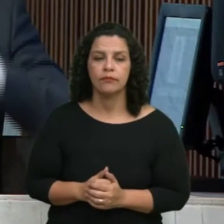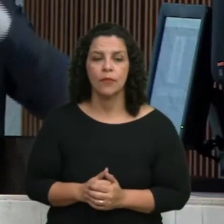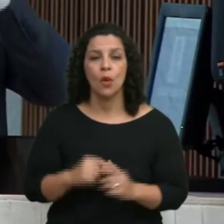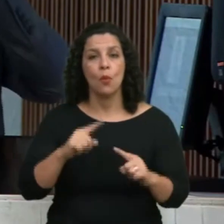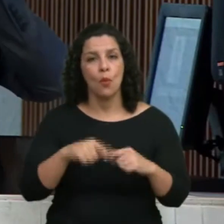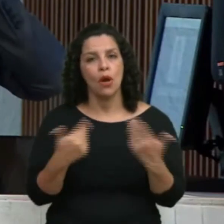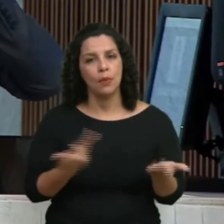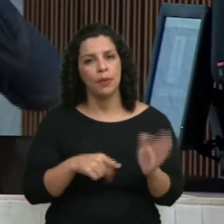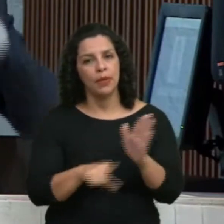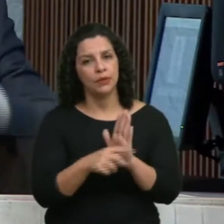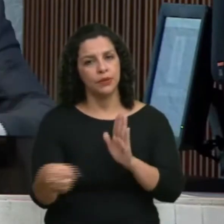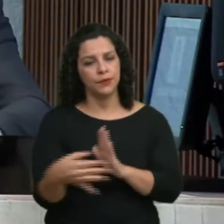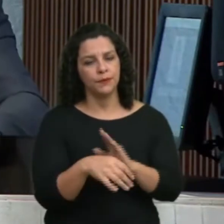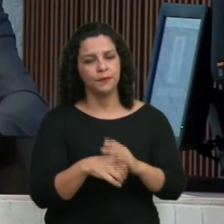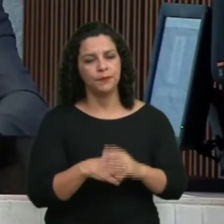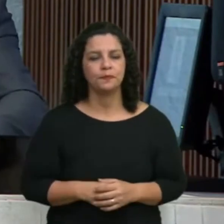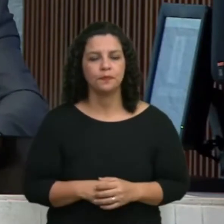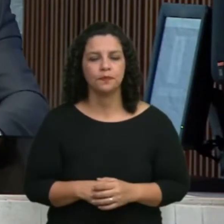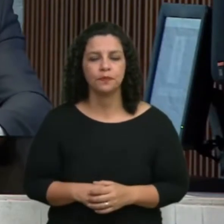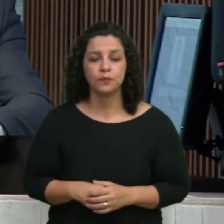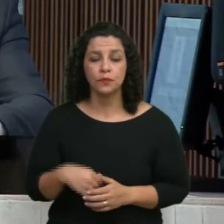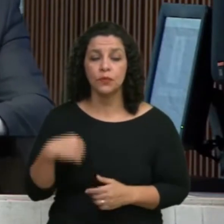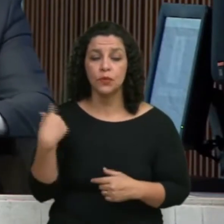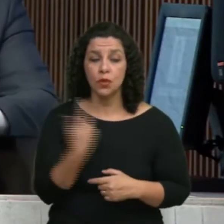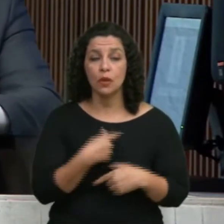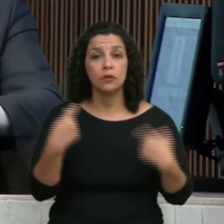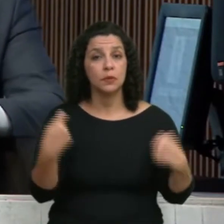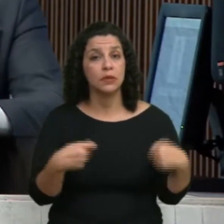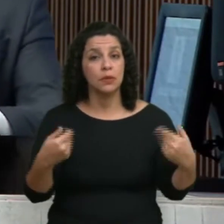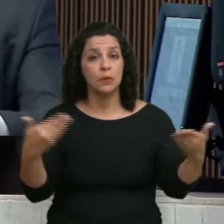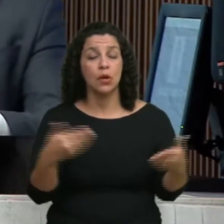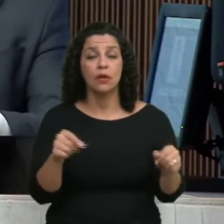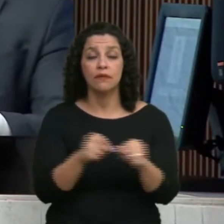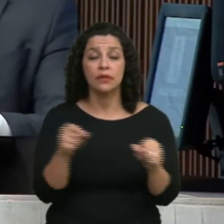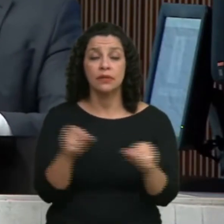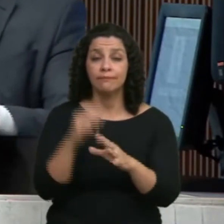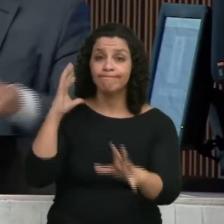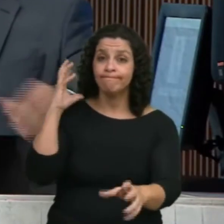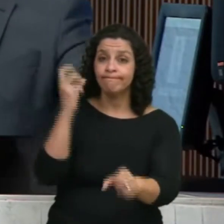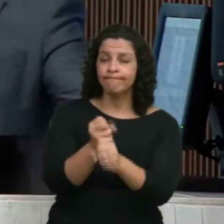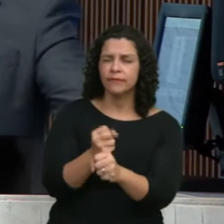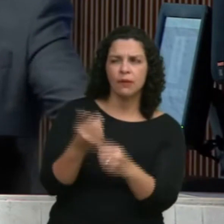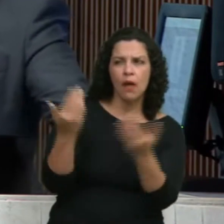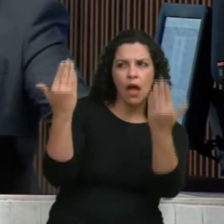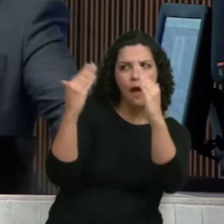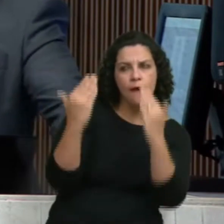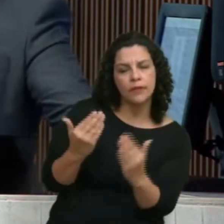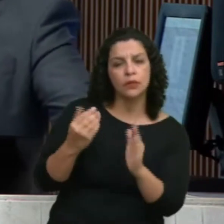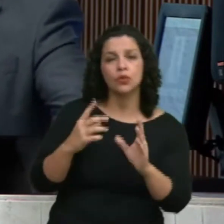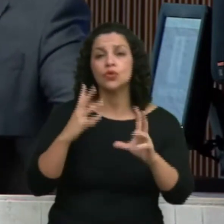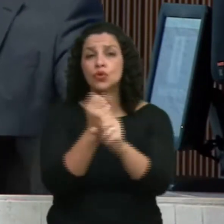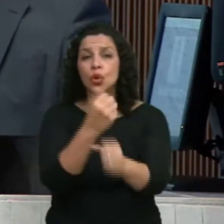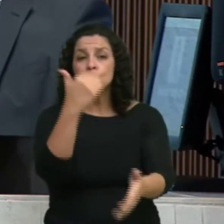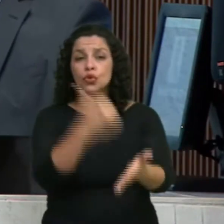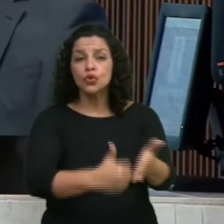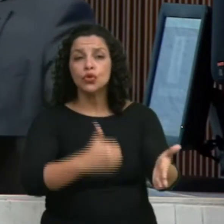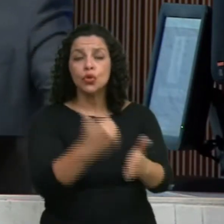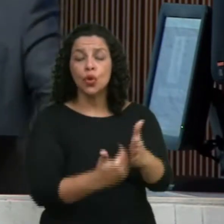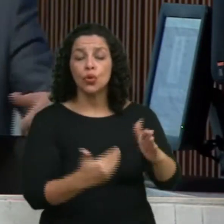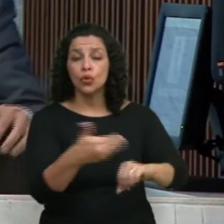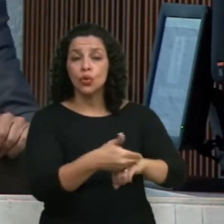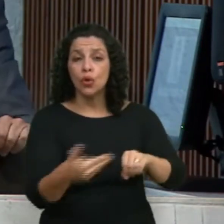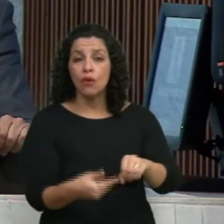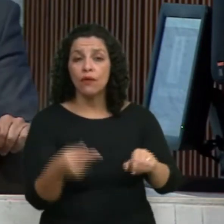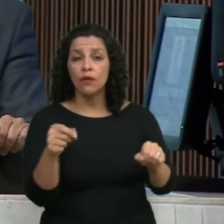por conta dessa lei. Nós precisamos fazer uma revisão minuciosa das renúncias praticadas pelo governo.